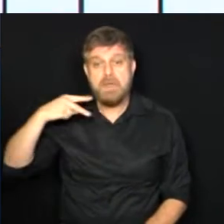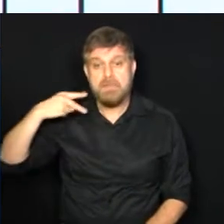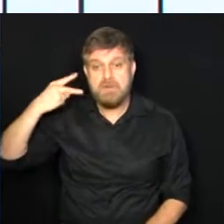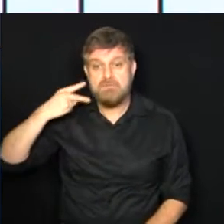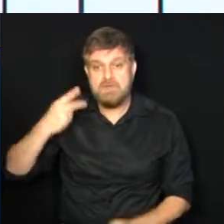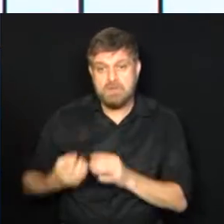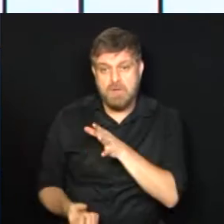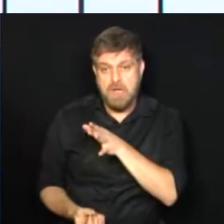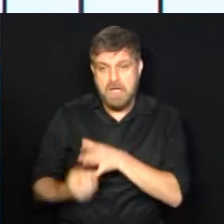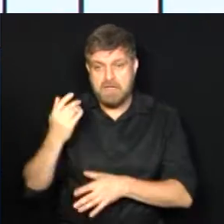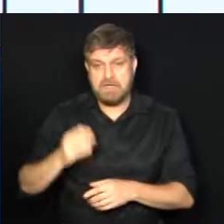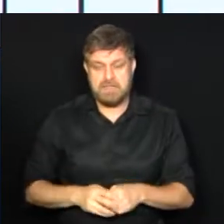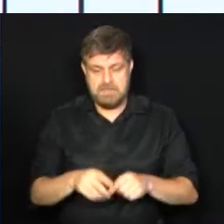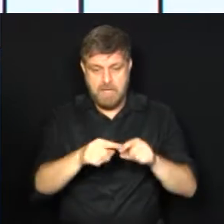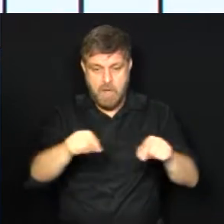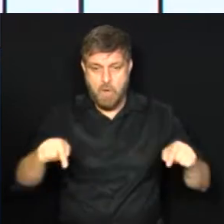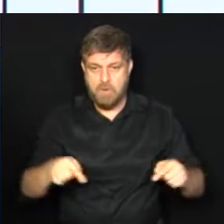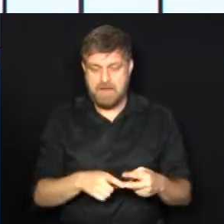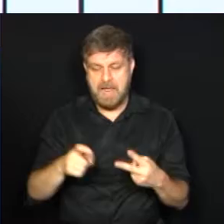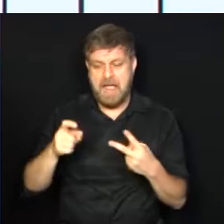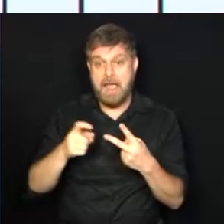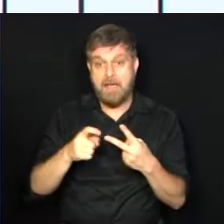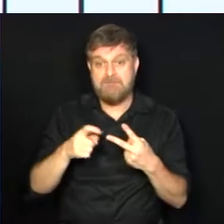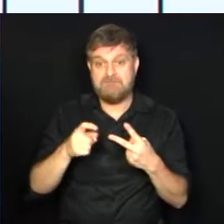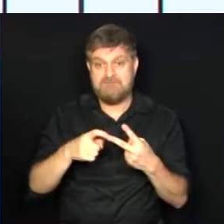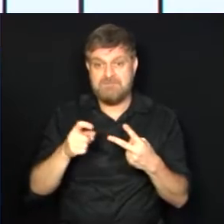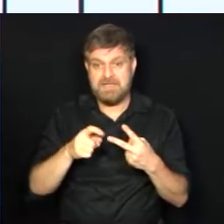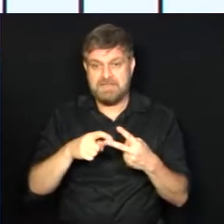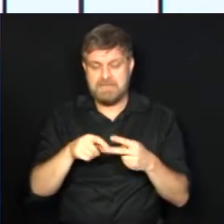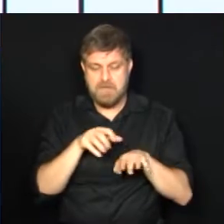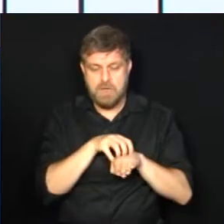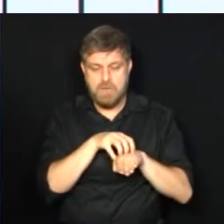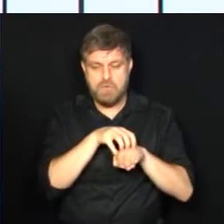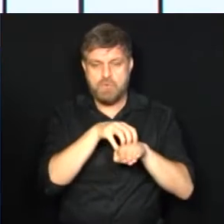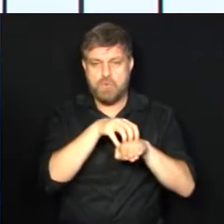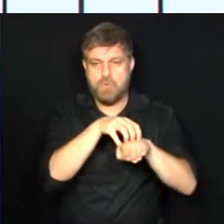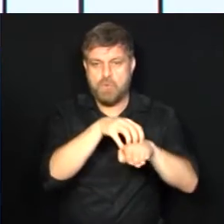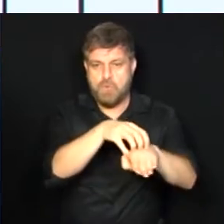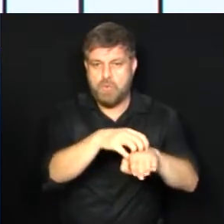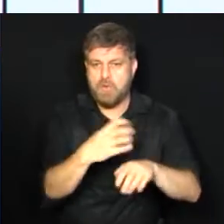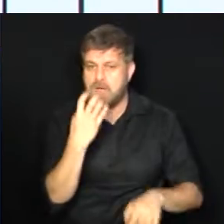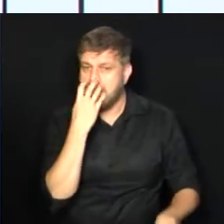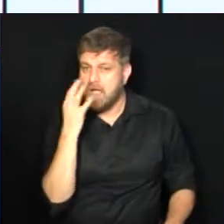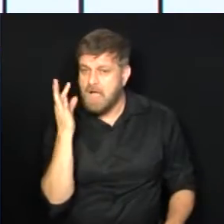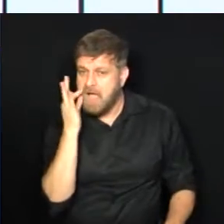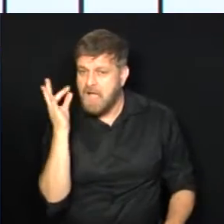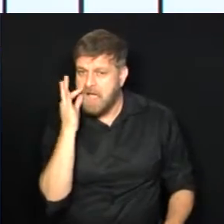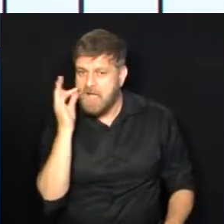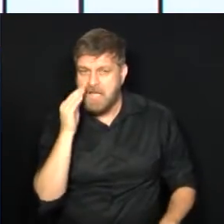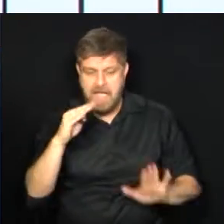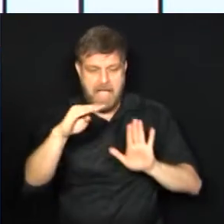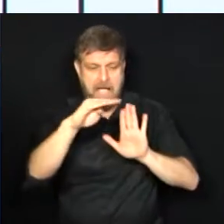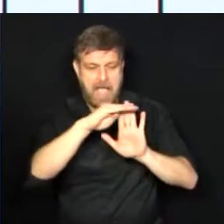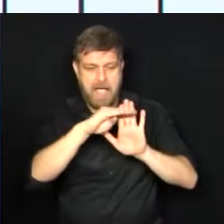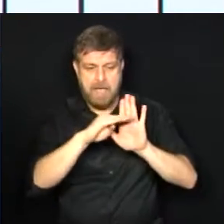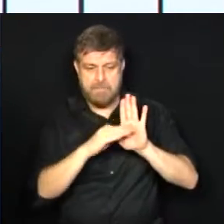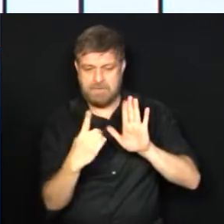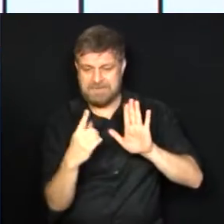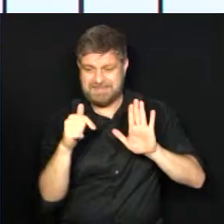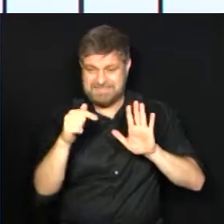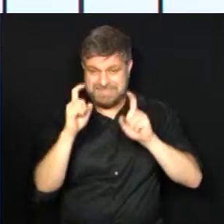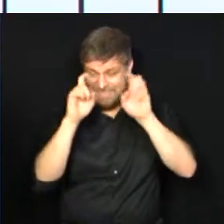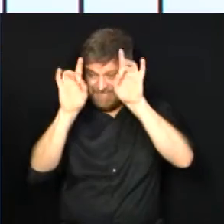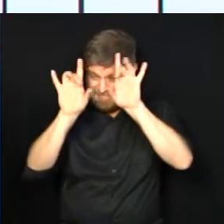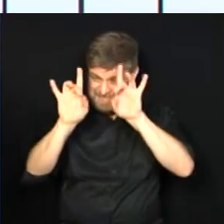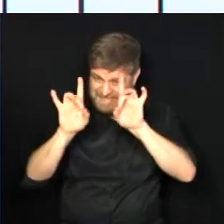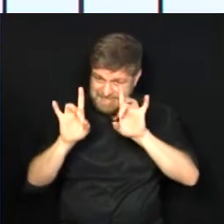cria o Ambulatório Veterinário Móvel para Cães e Gatos no município. A pauta, com as 17 reuniões